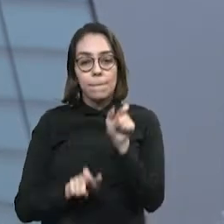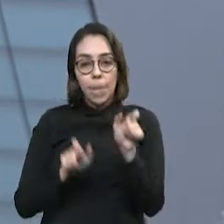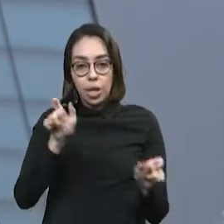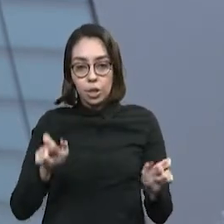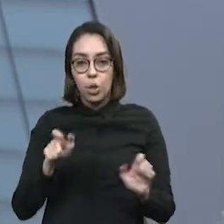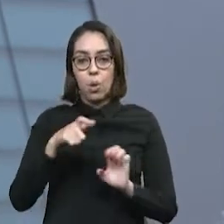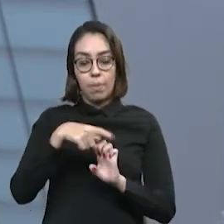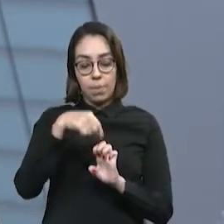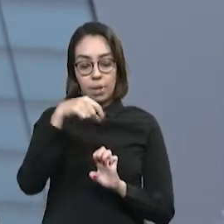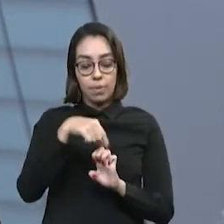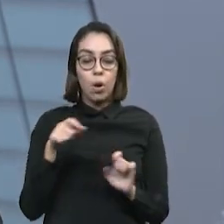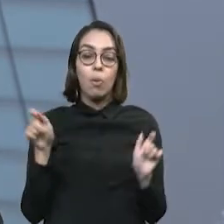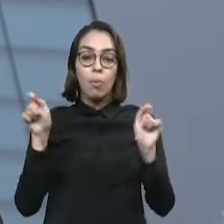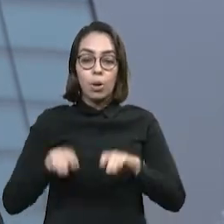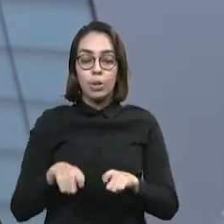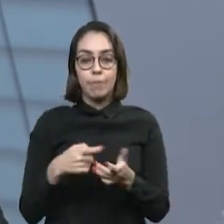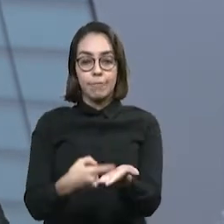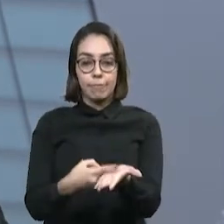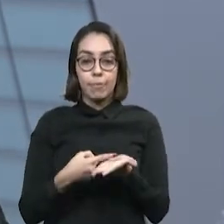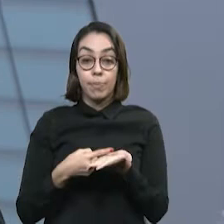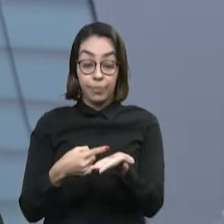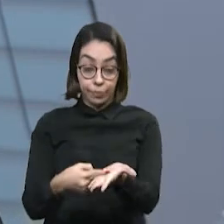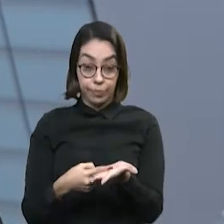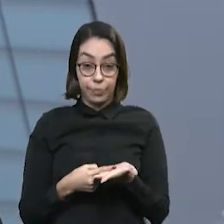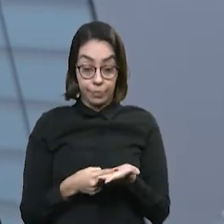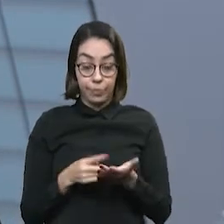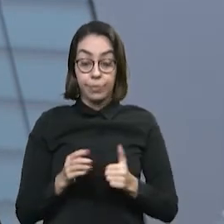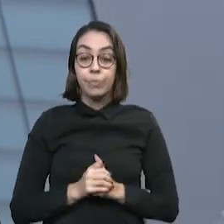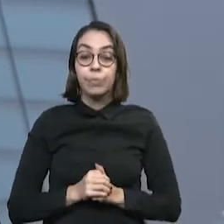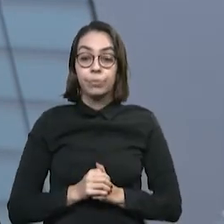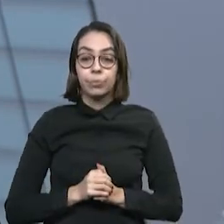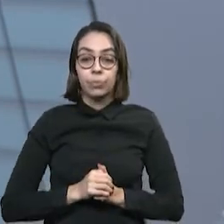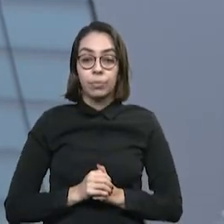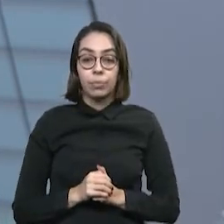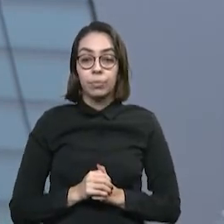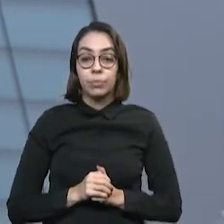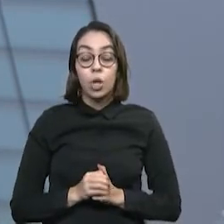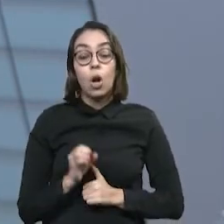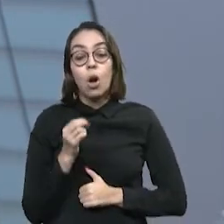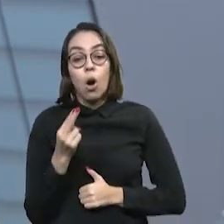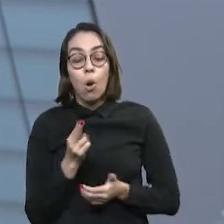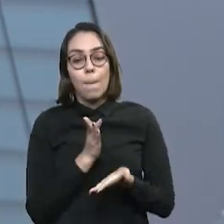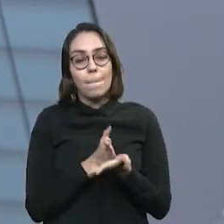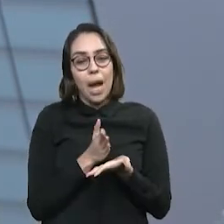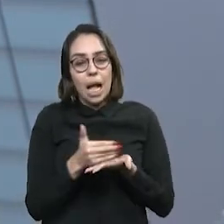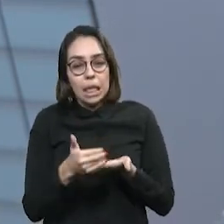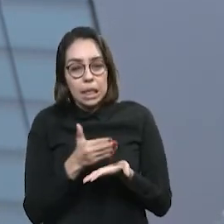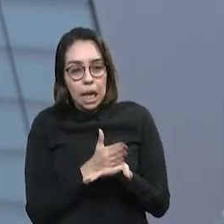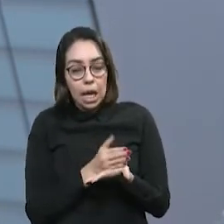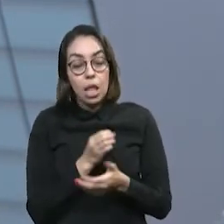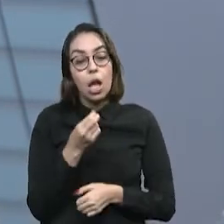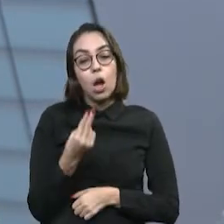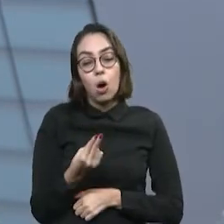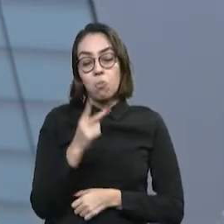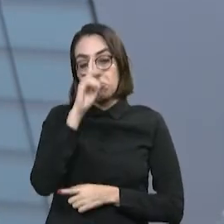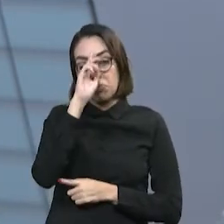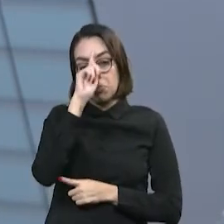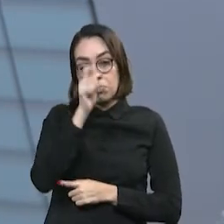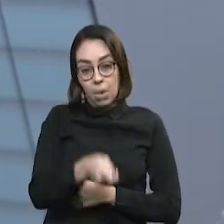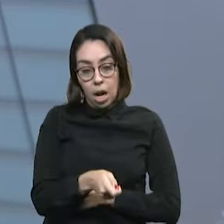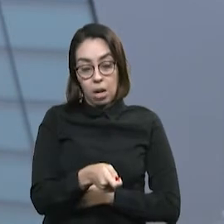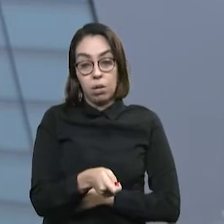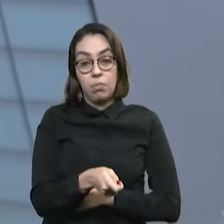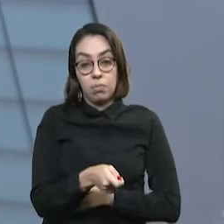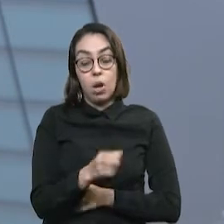negociação dos débitos em até 145 vezes. Oito parcelas de entrada e o restante em até